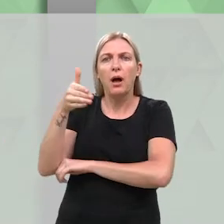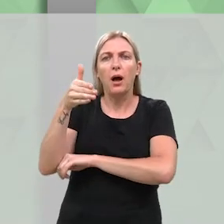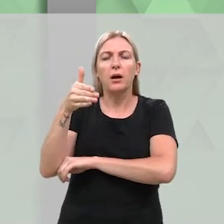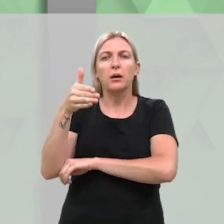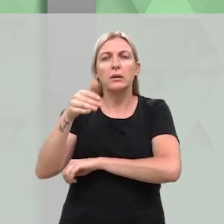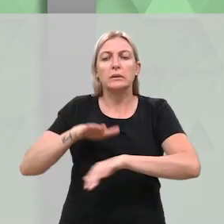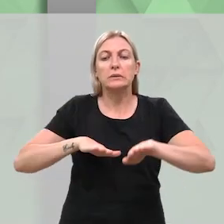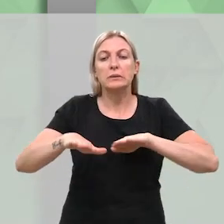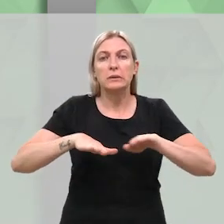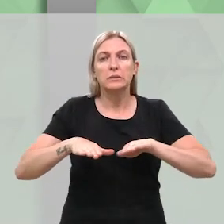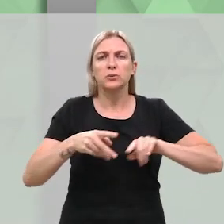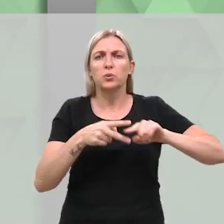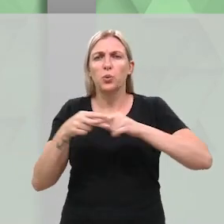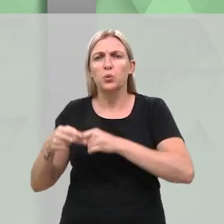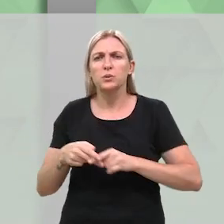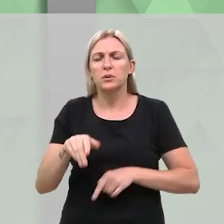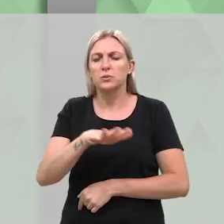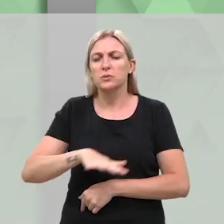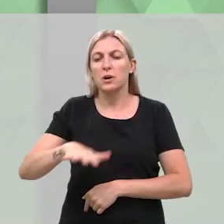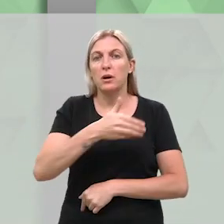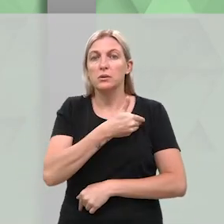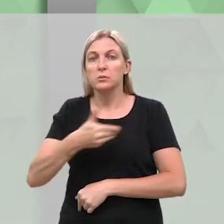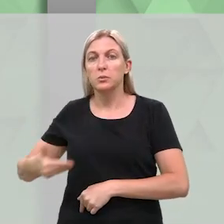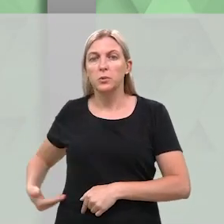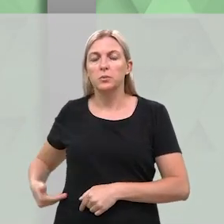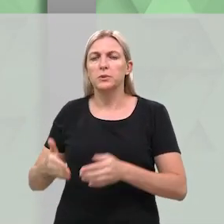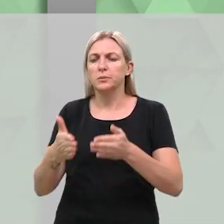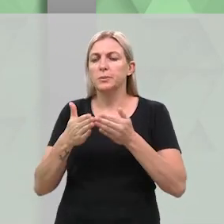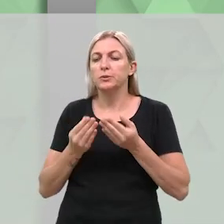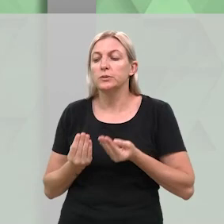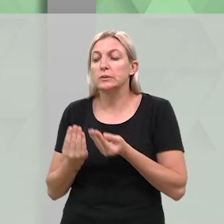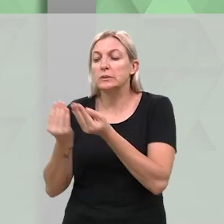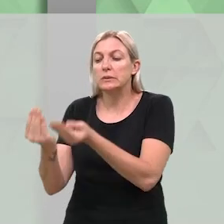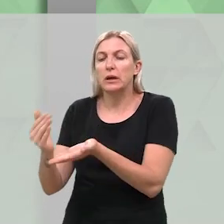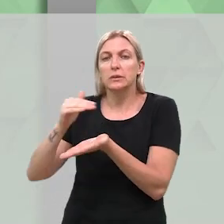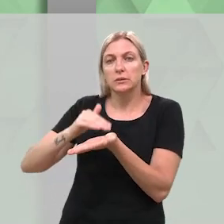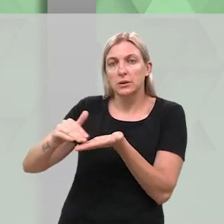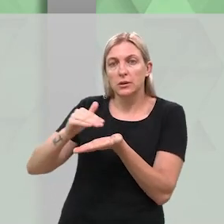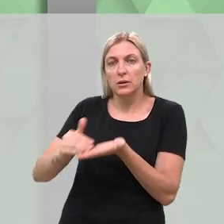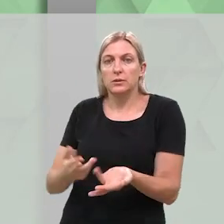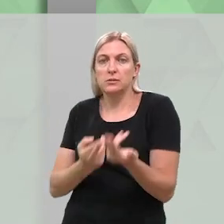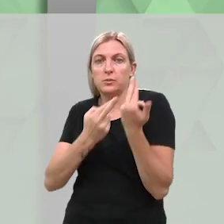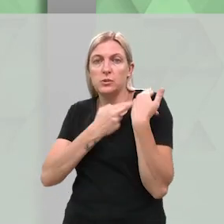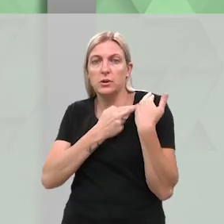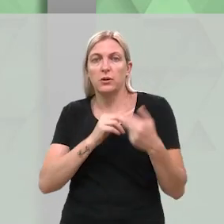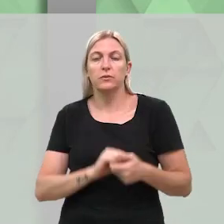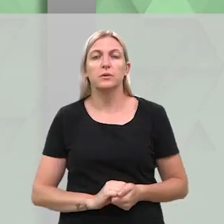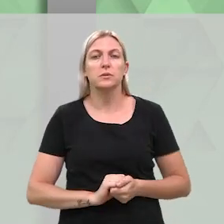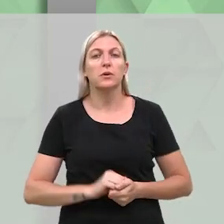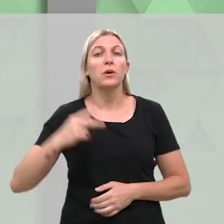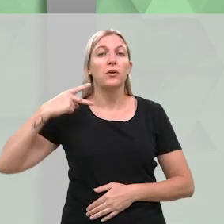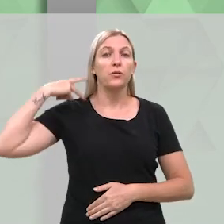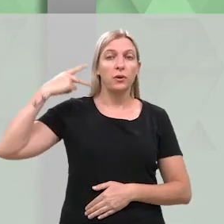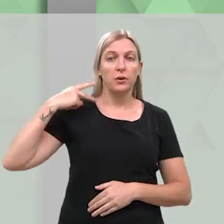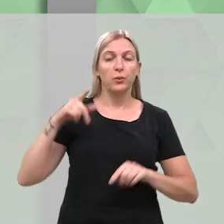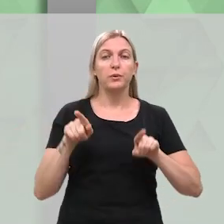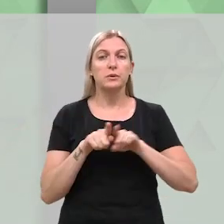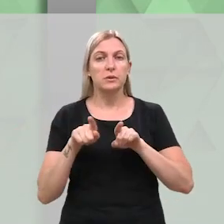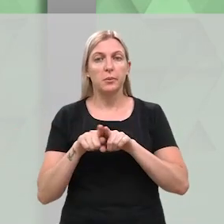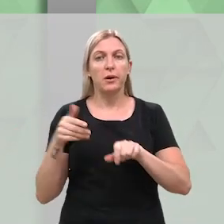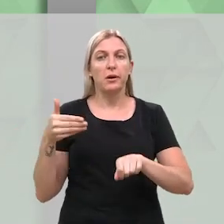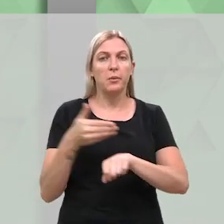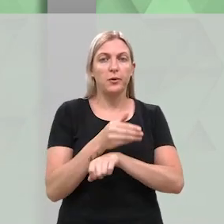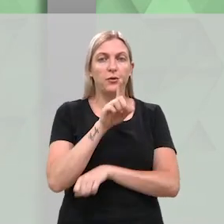trânsito e melhorias em locais públicos. As solicitações serão encaminhadas aos órgãos competentes. Na mesma sessão,